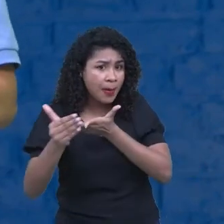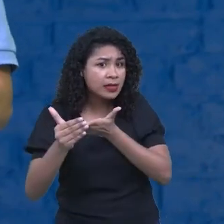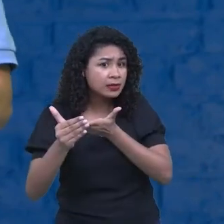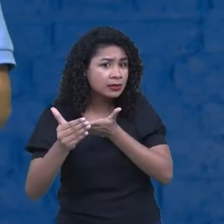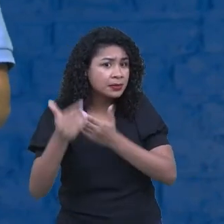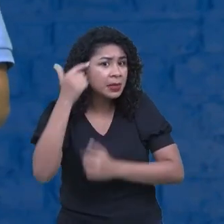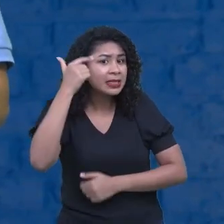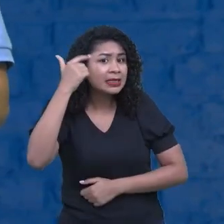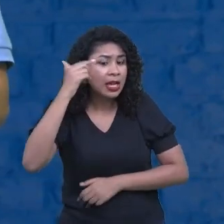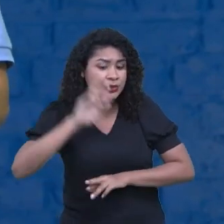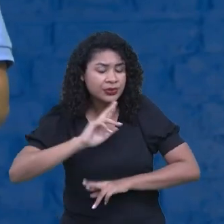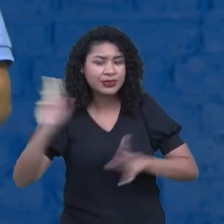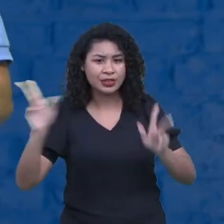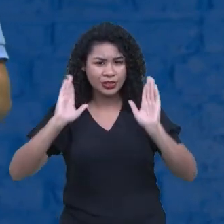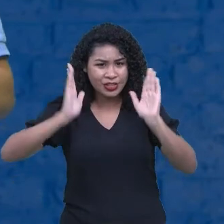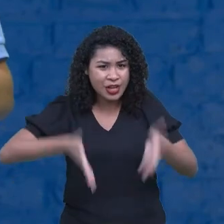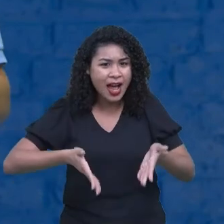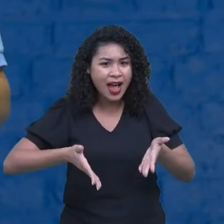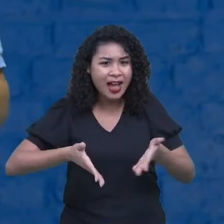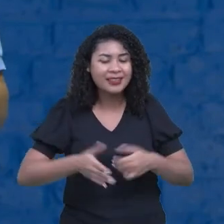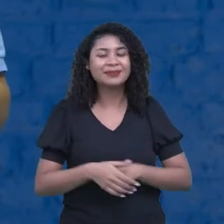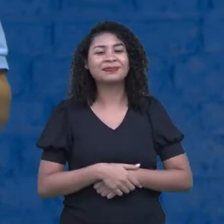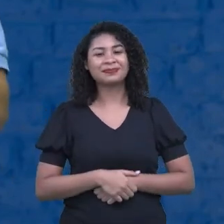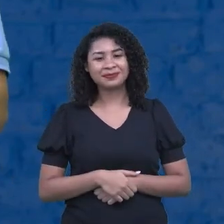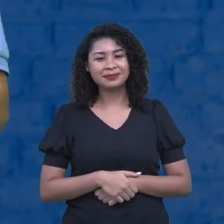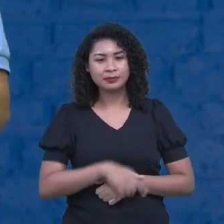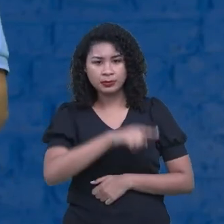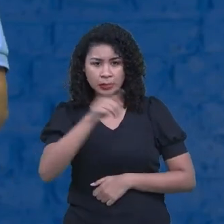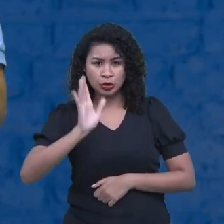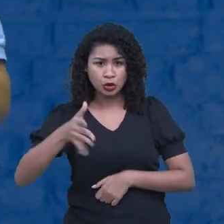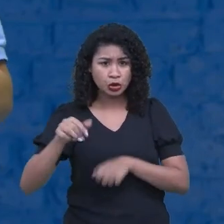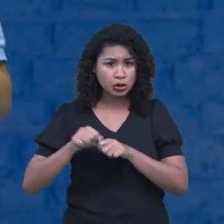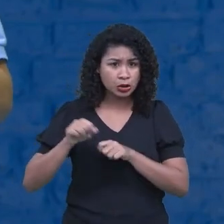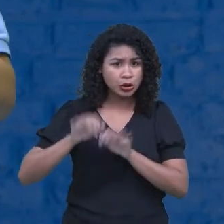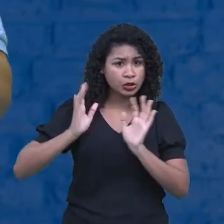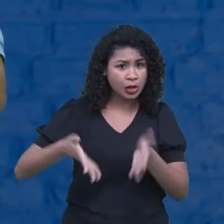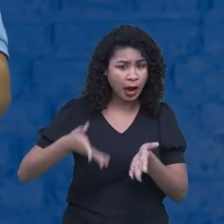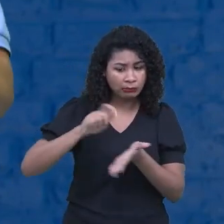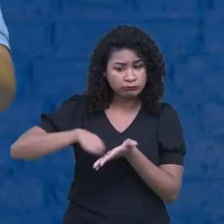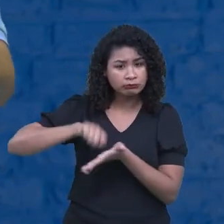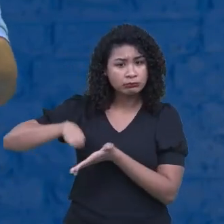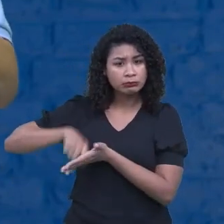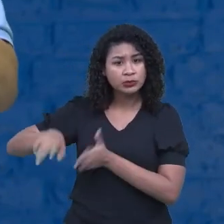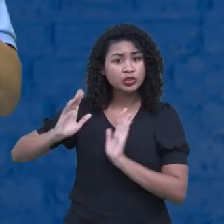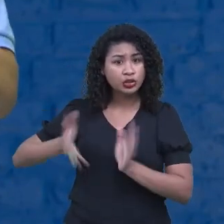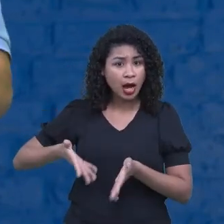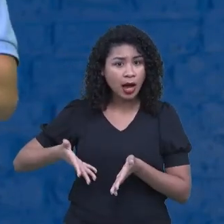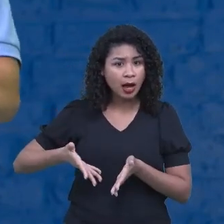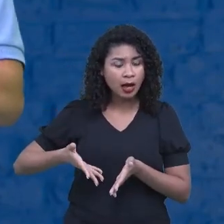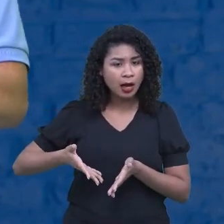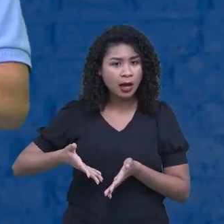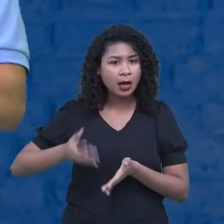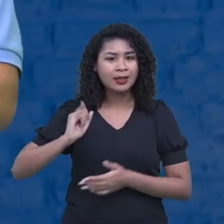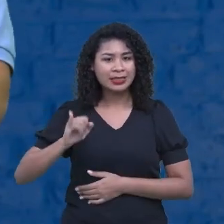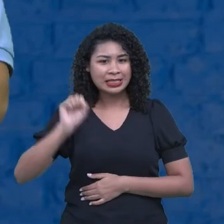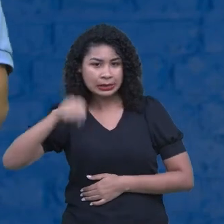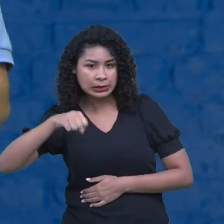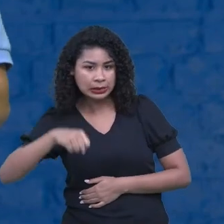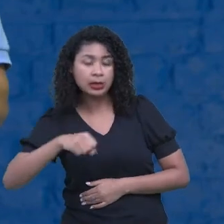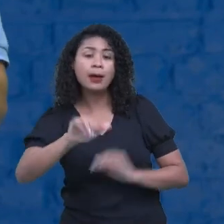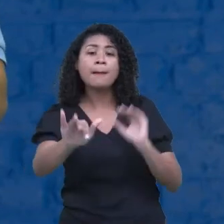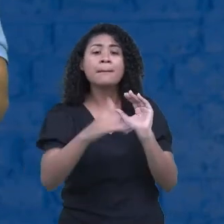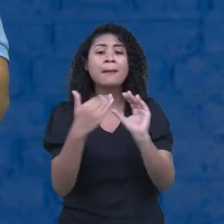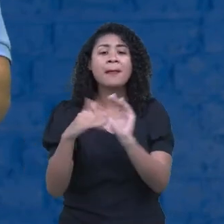diferente? Quem já fez? Já colocaram aí? Já escreveram aí? Coloquem aí, que eu quero pedir para a nossa